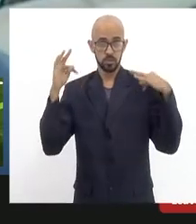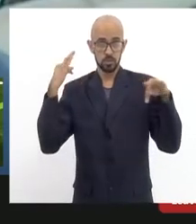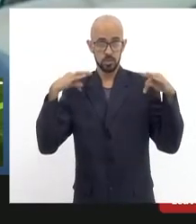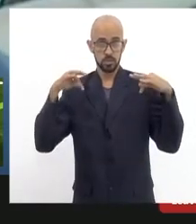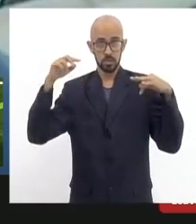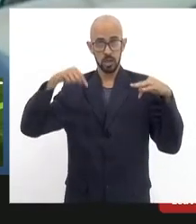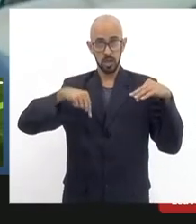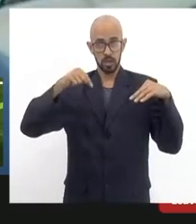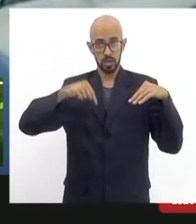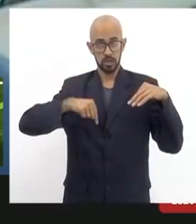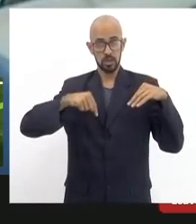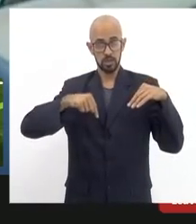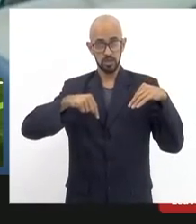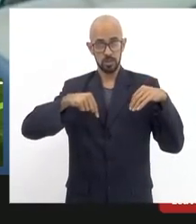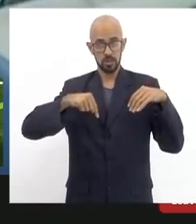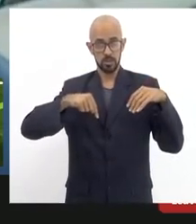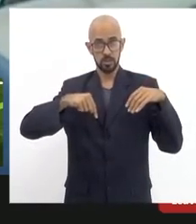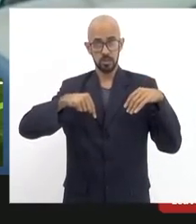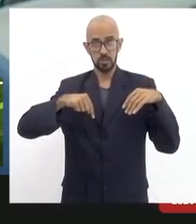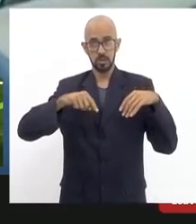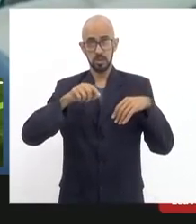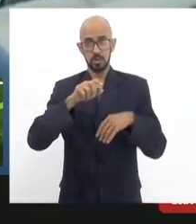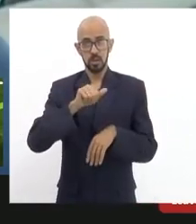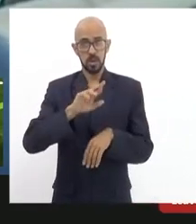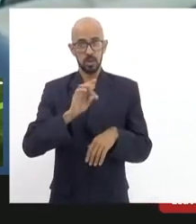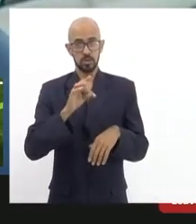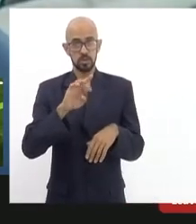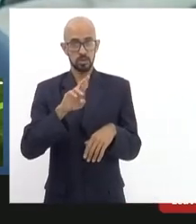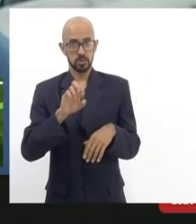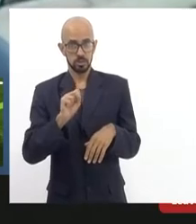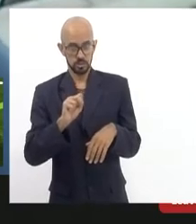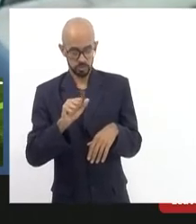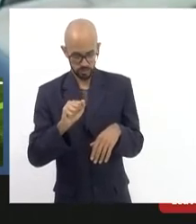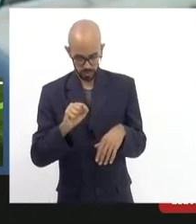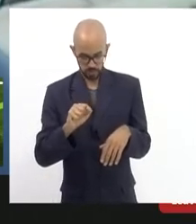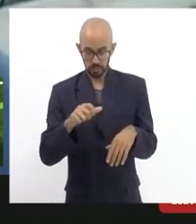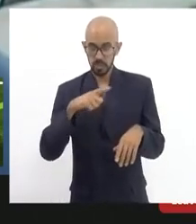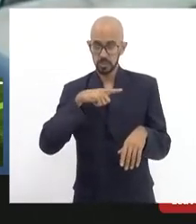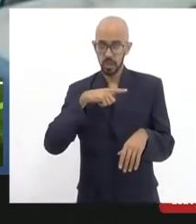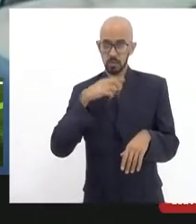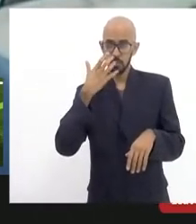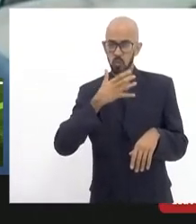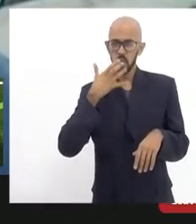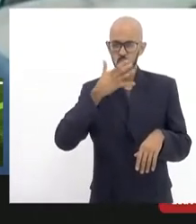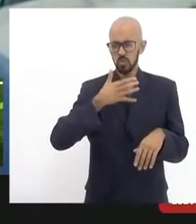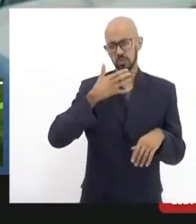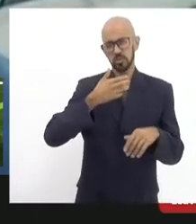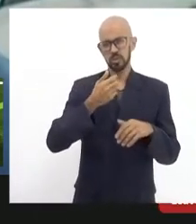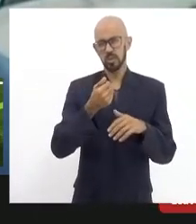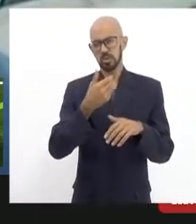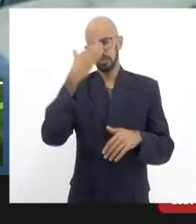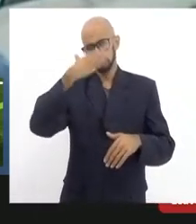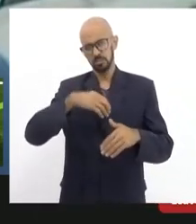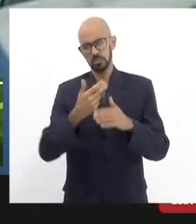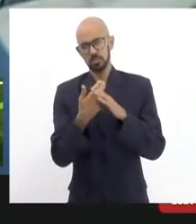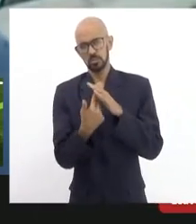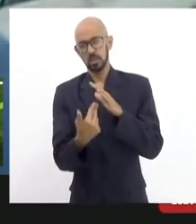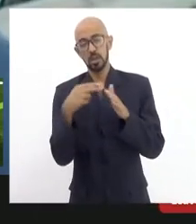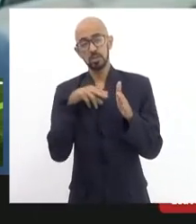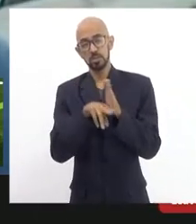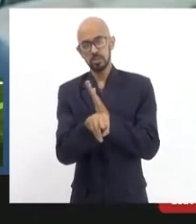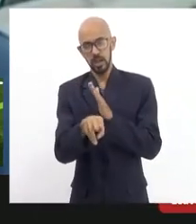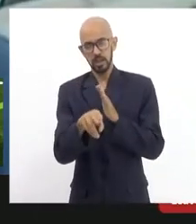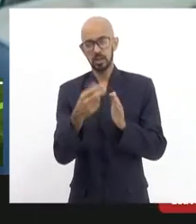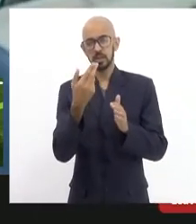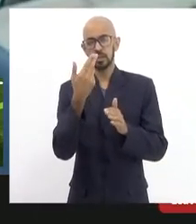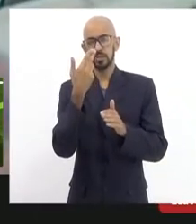parte do bairro artistas dizendo artistas pláticos mas também músicos mas também designers etc eu só espero que